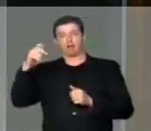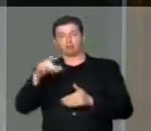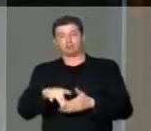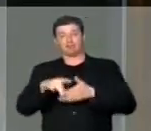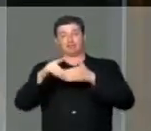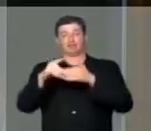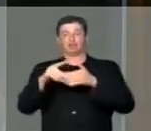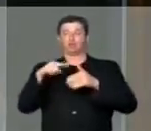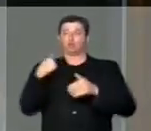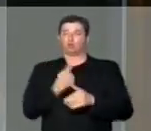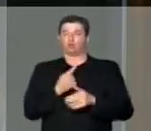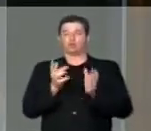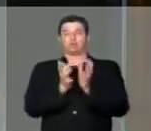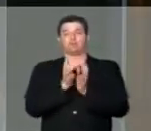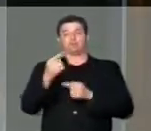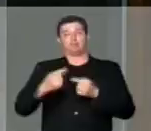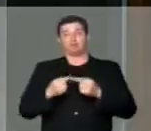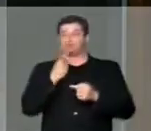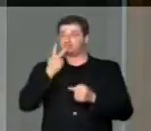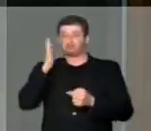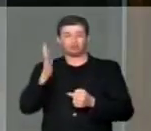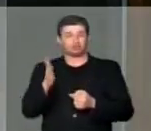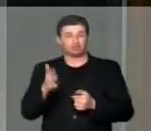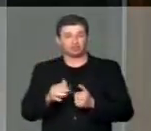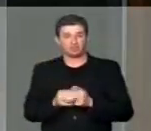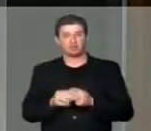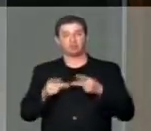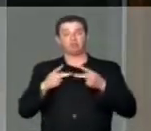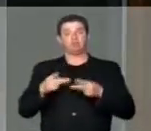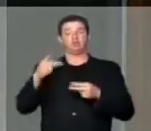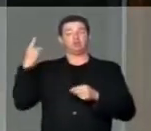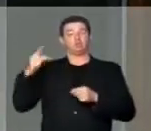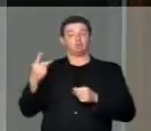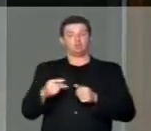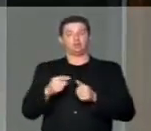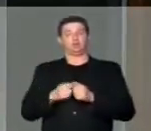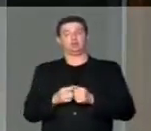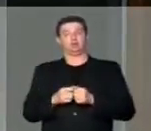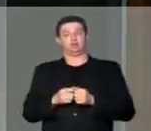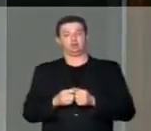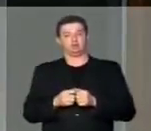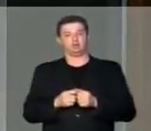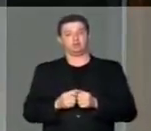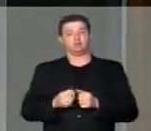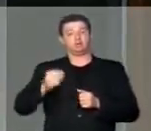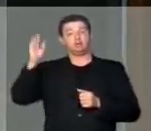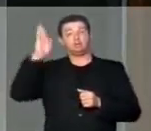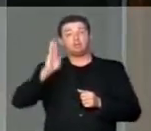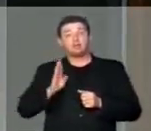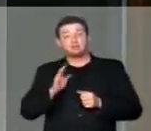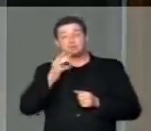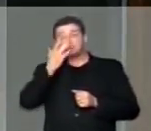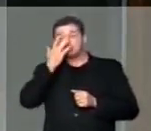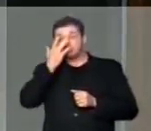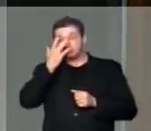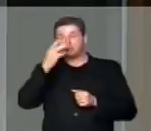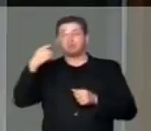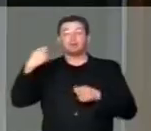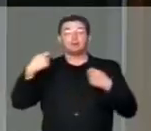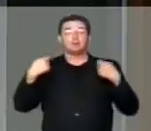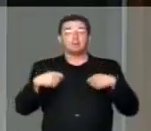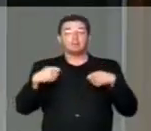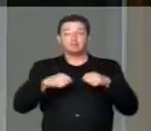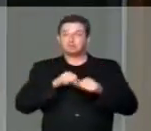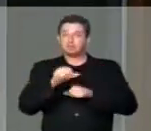partido do PSB, já apontava no seu programa eleitoral, no seu programa de governo. O Brasil precisa, sim,